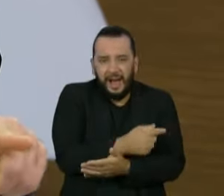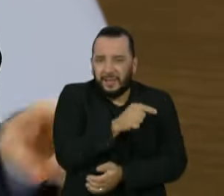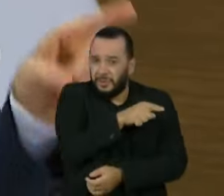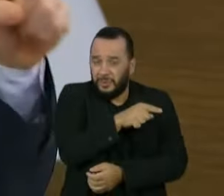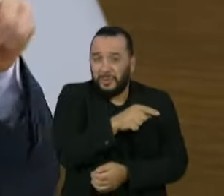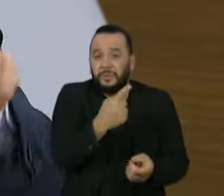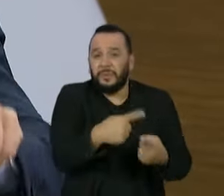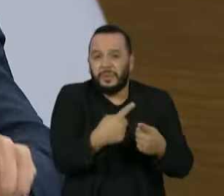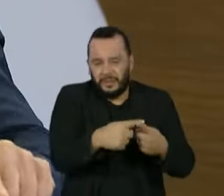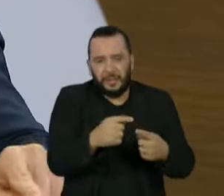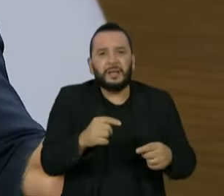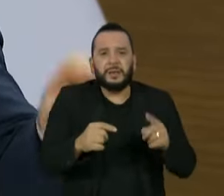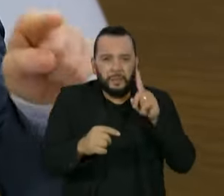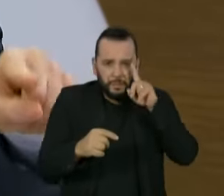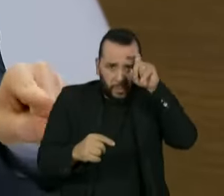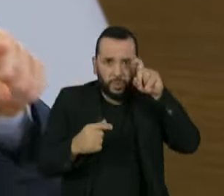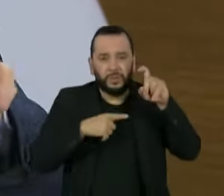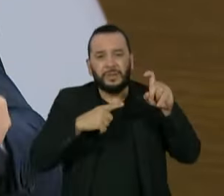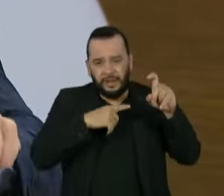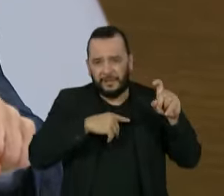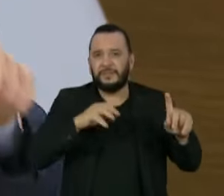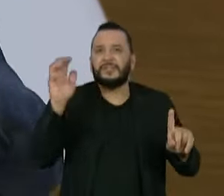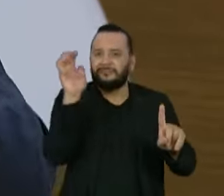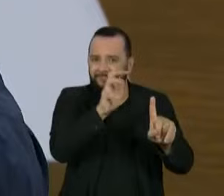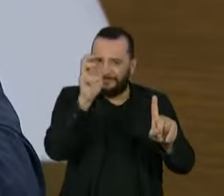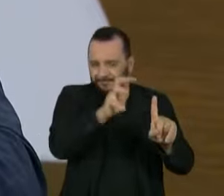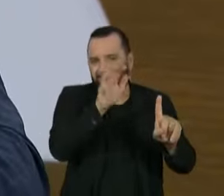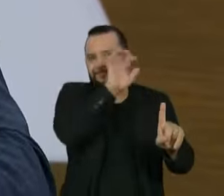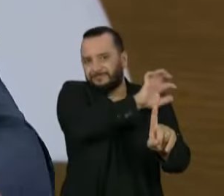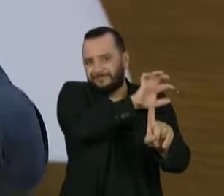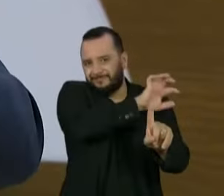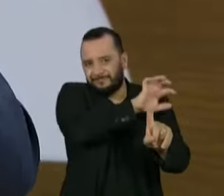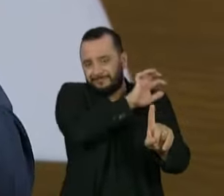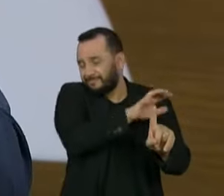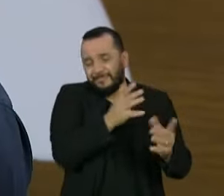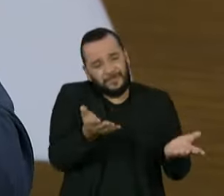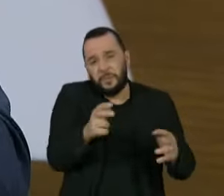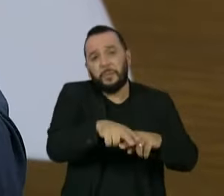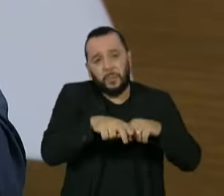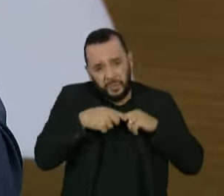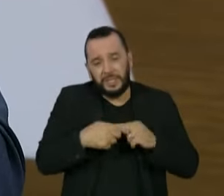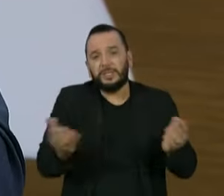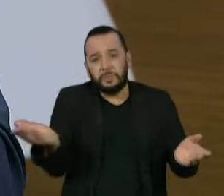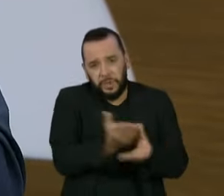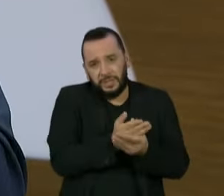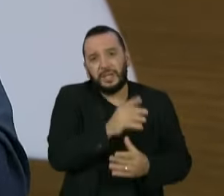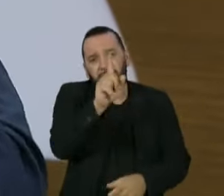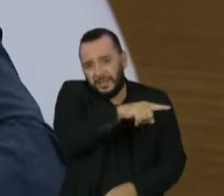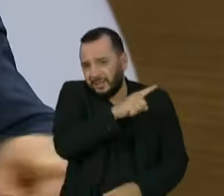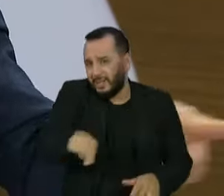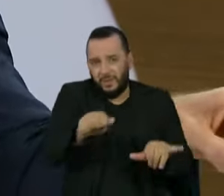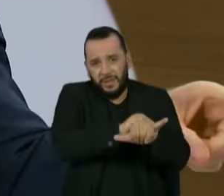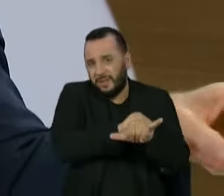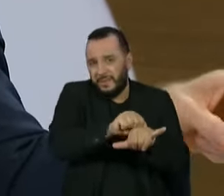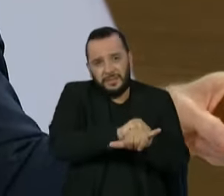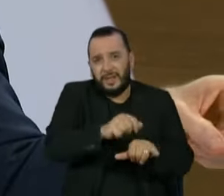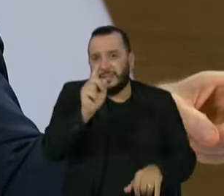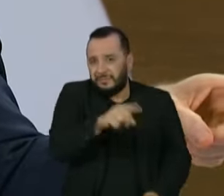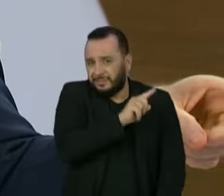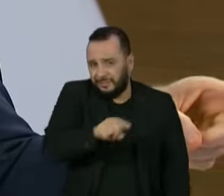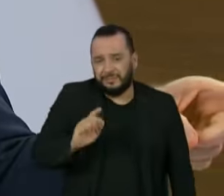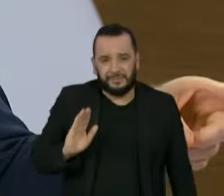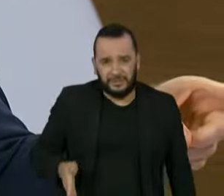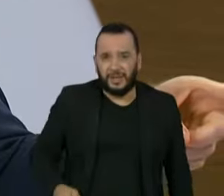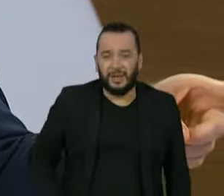imparcialidade, que, diga-se de passagem, é causa de inunidade absoluta e essa suspensão foi declarada desde o primeiro